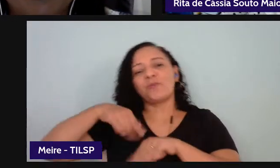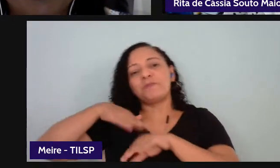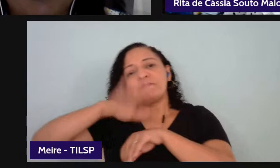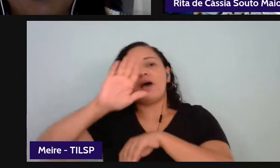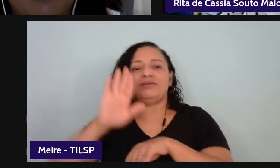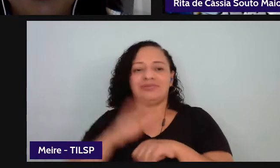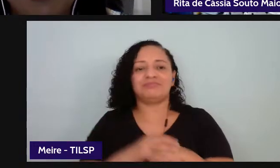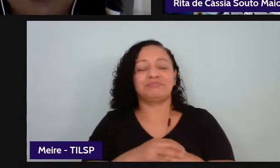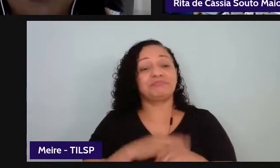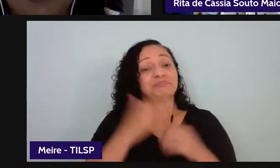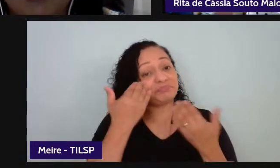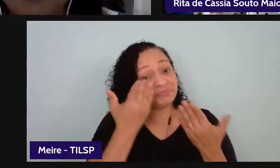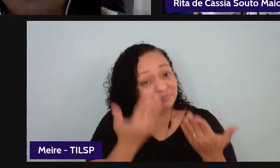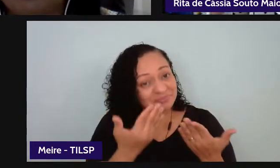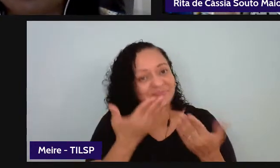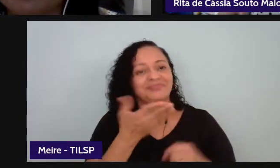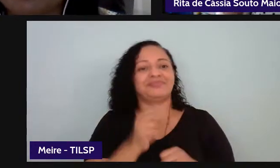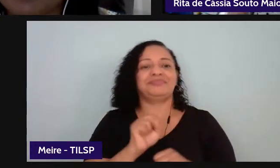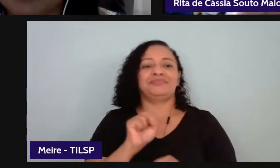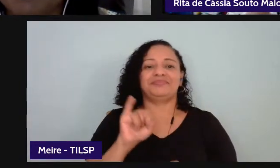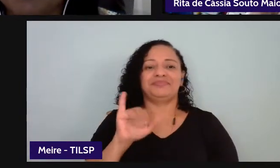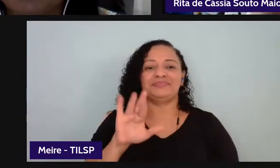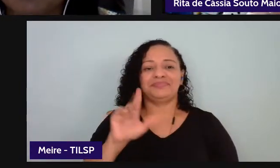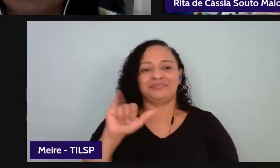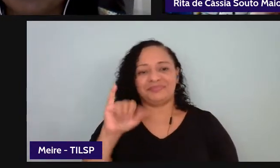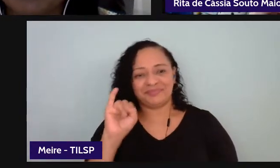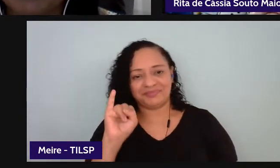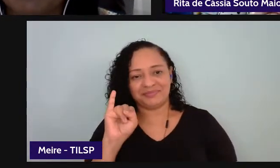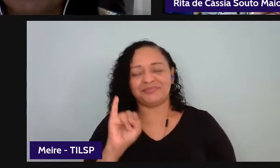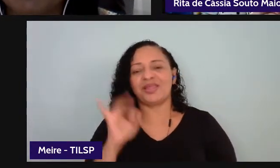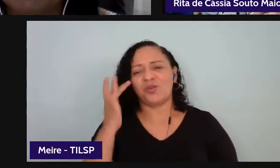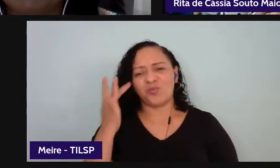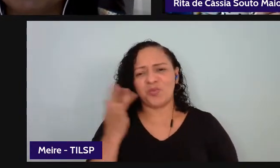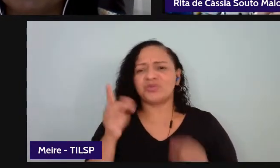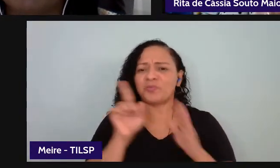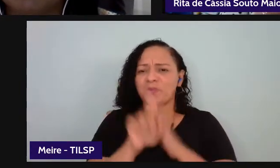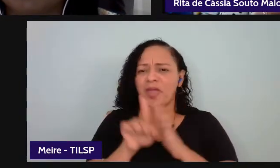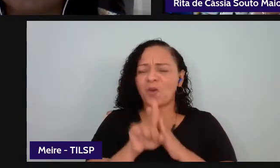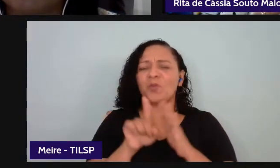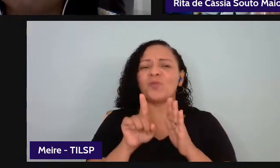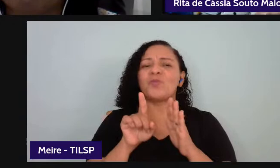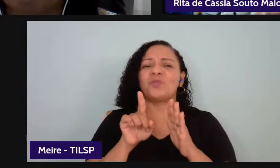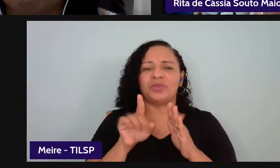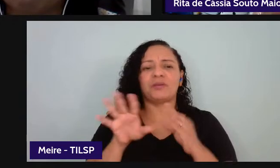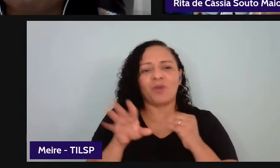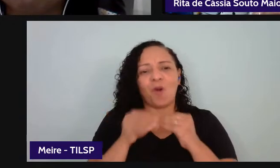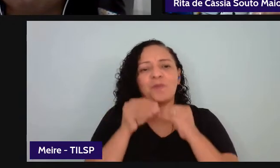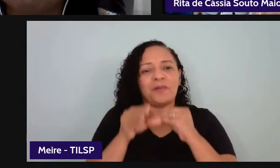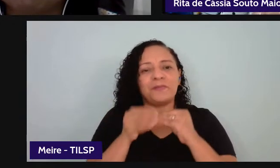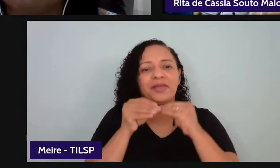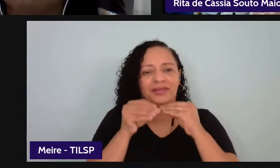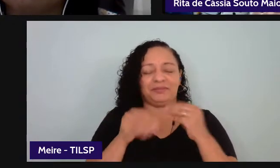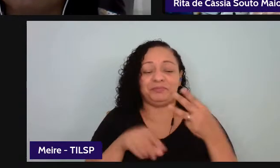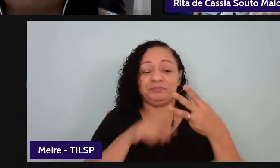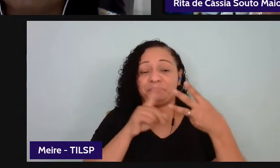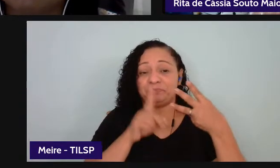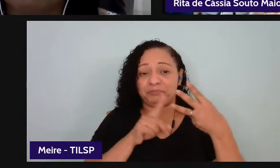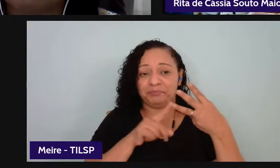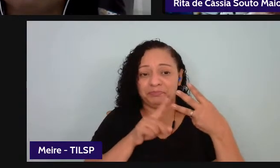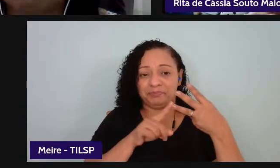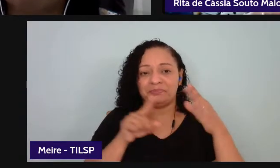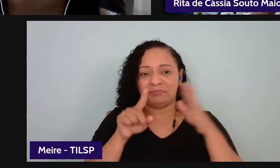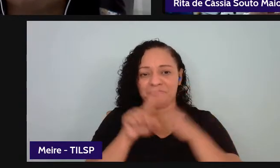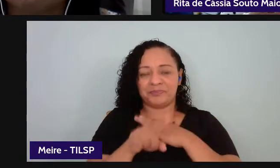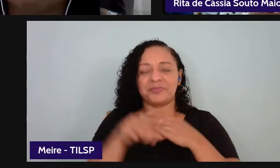obrigada eu acho que a cadência das perguntas vão se complementando mesmo porque a terceira de Maria Inês Farias de